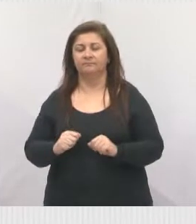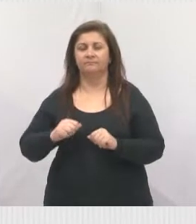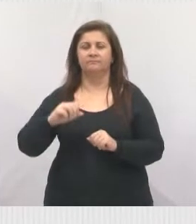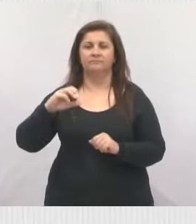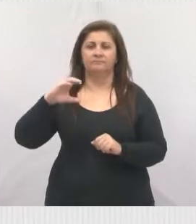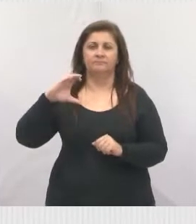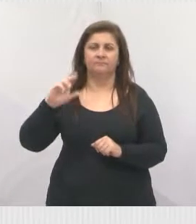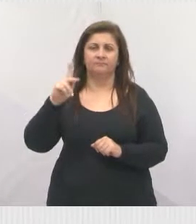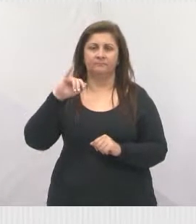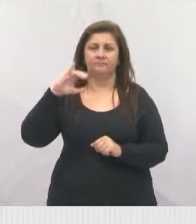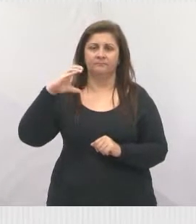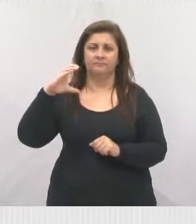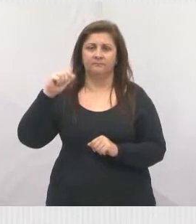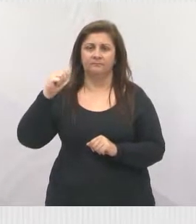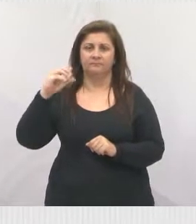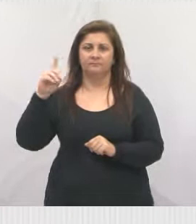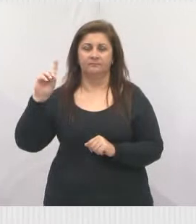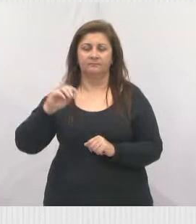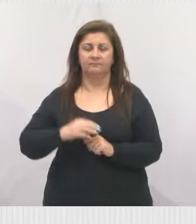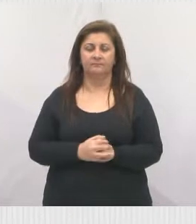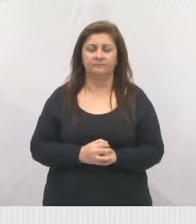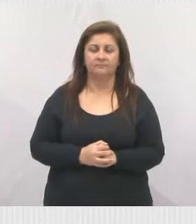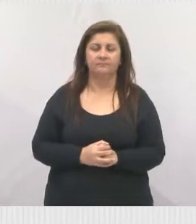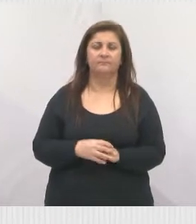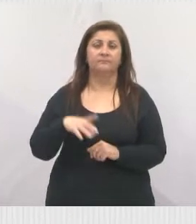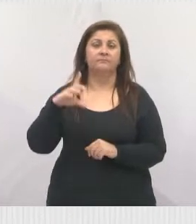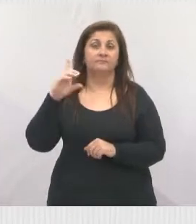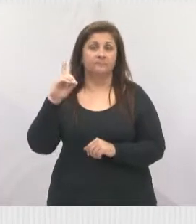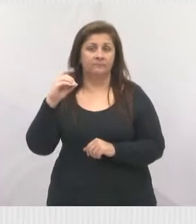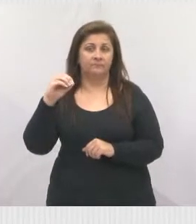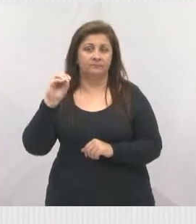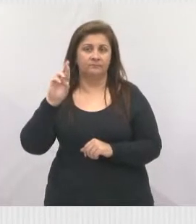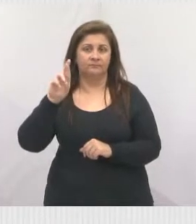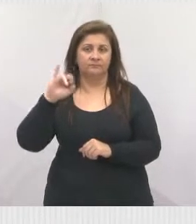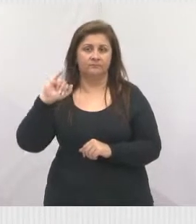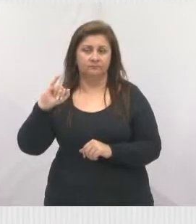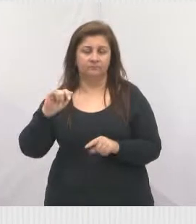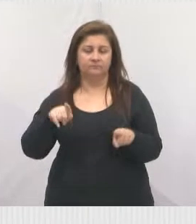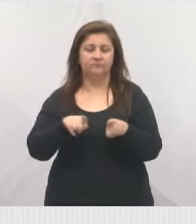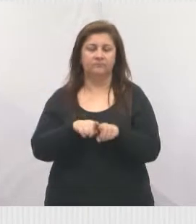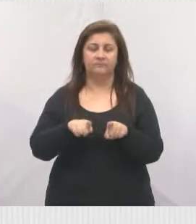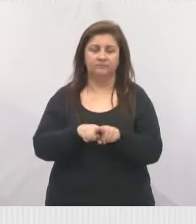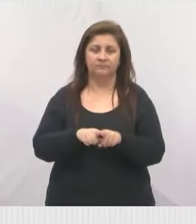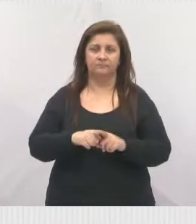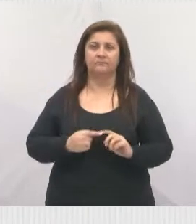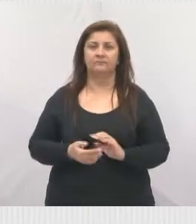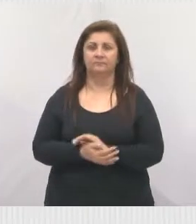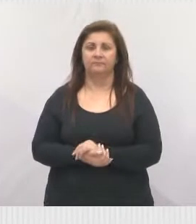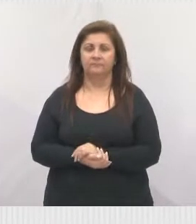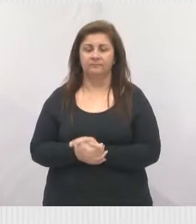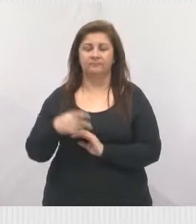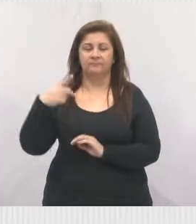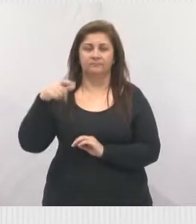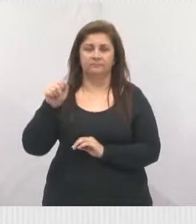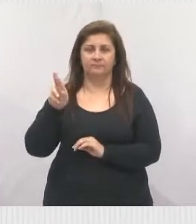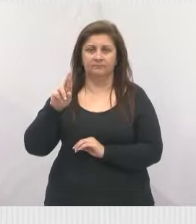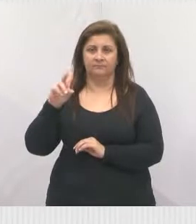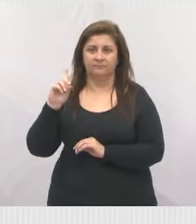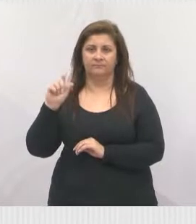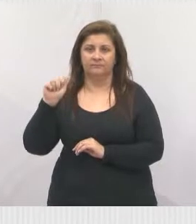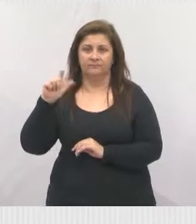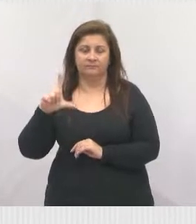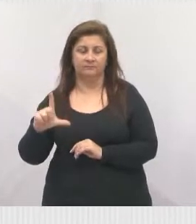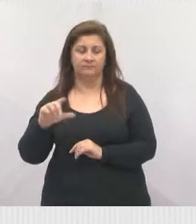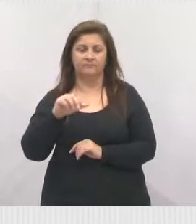o Edson, um abraço ao nosso amigo Dori, também secretário de esporte que teve presente, ao Pardal, ao